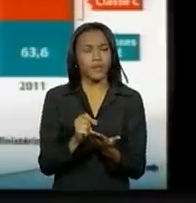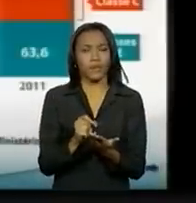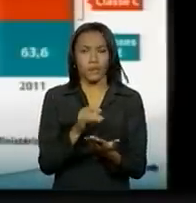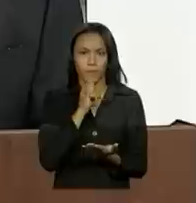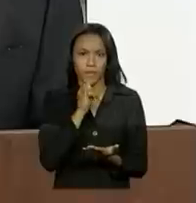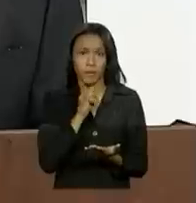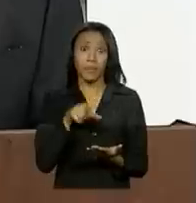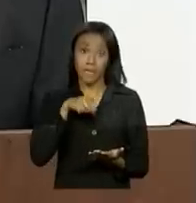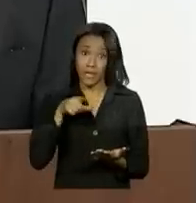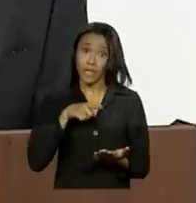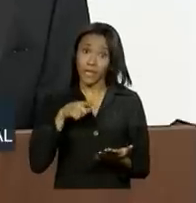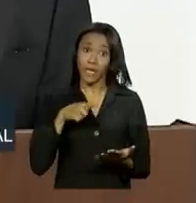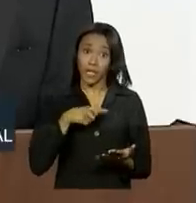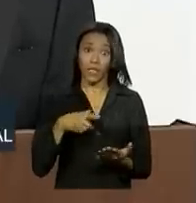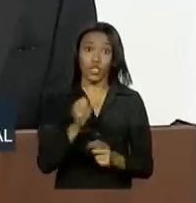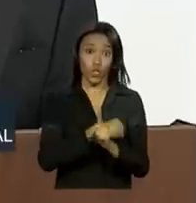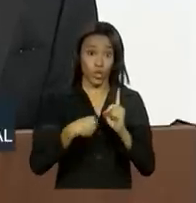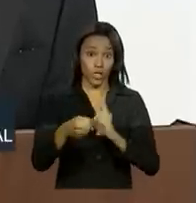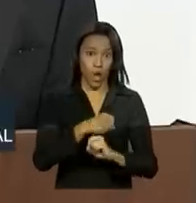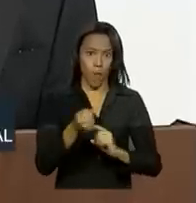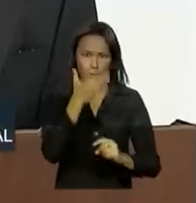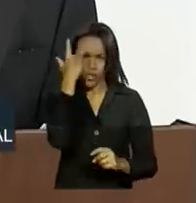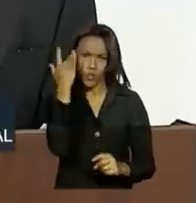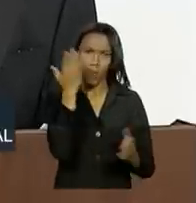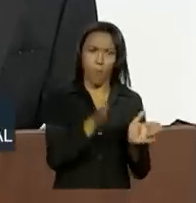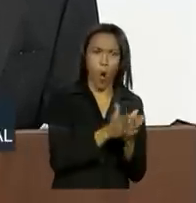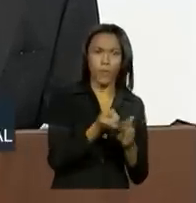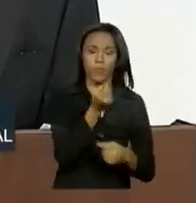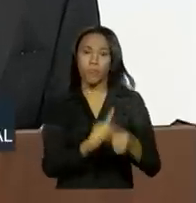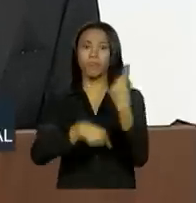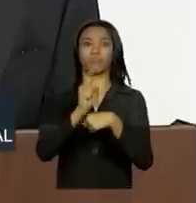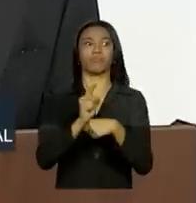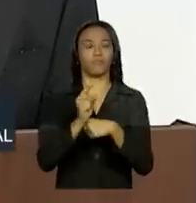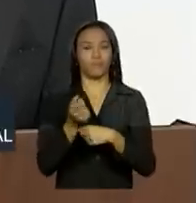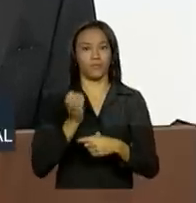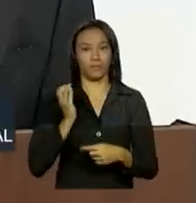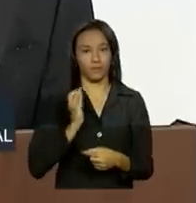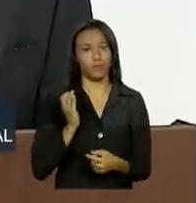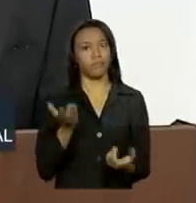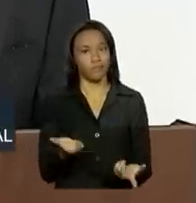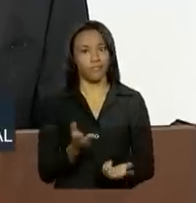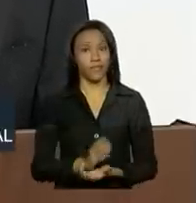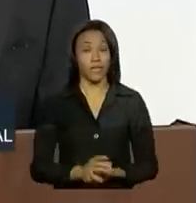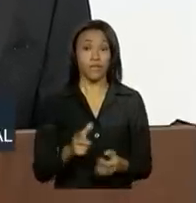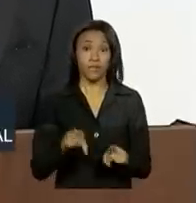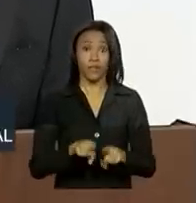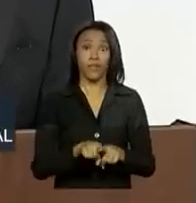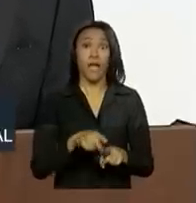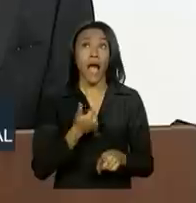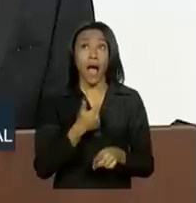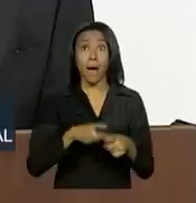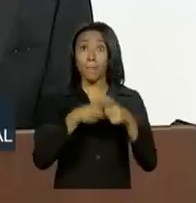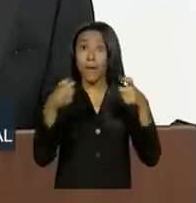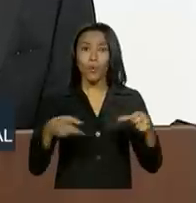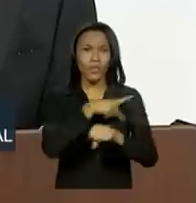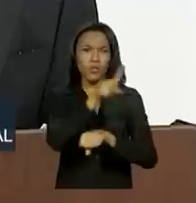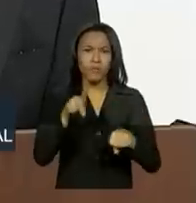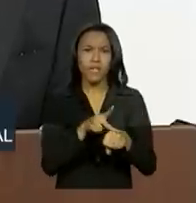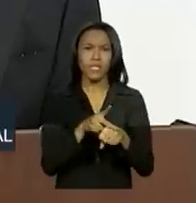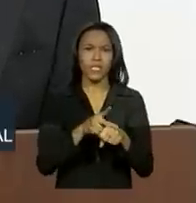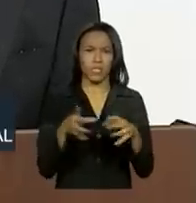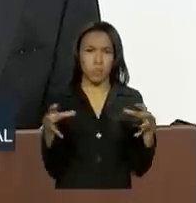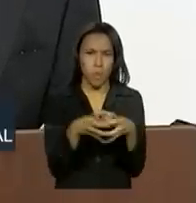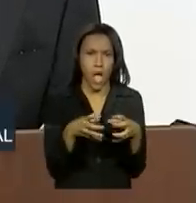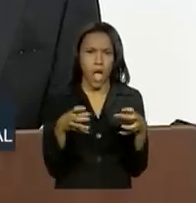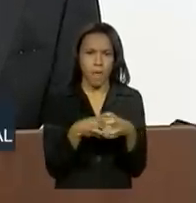tem mobilidade social, ao contrário de outros BRICS, e da maioria dos países que estão concentrando renda.